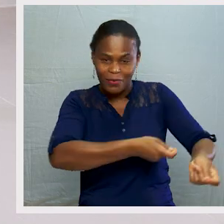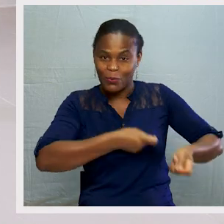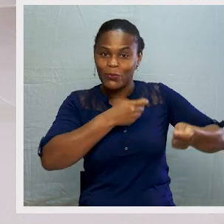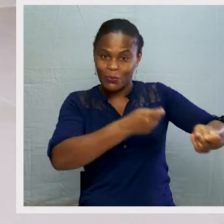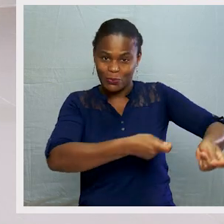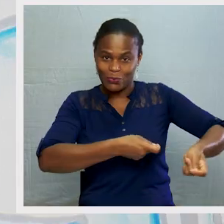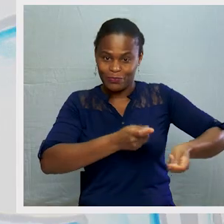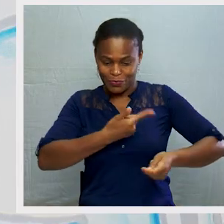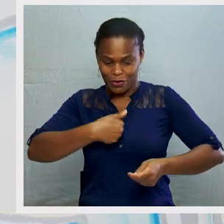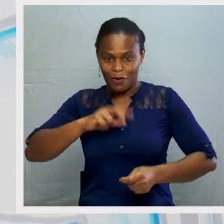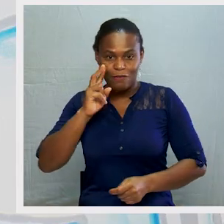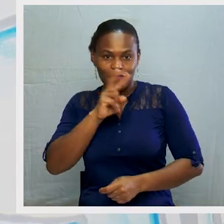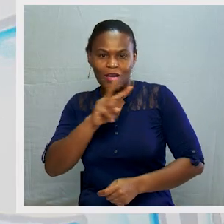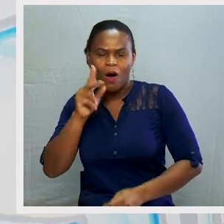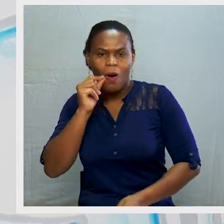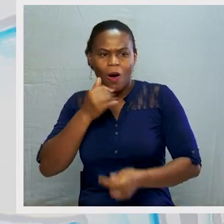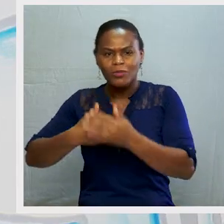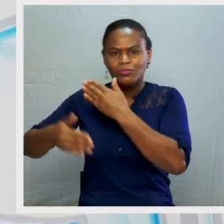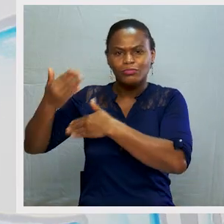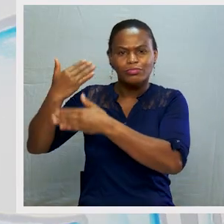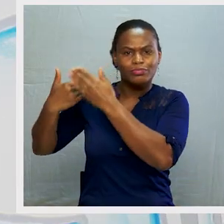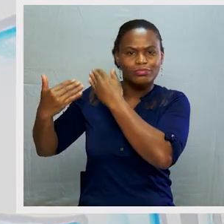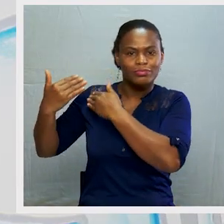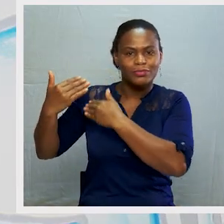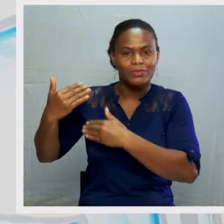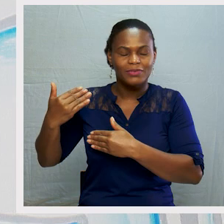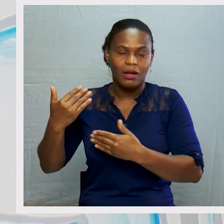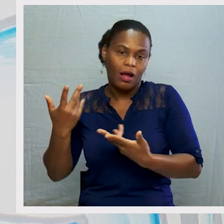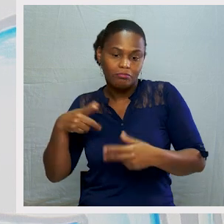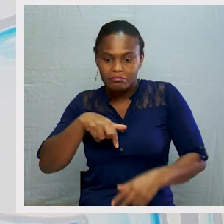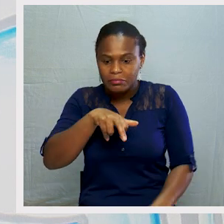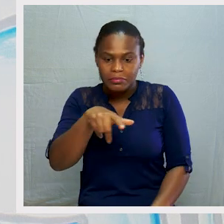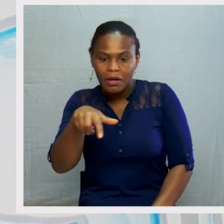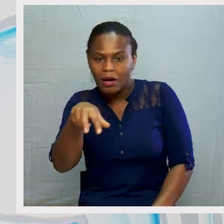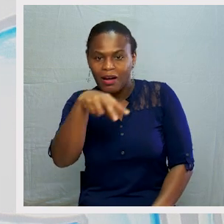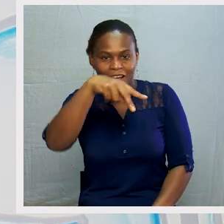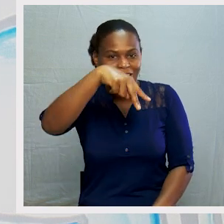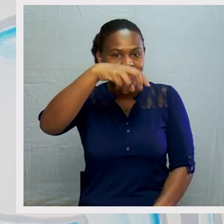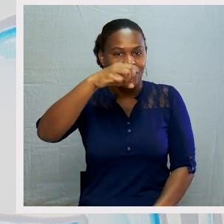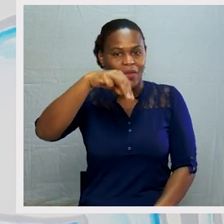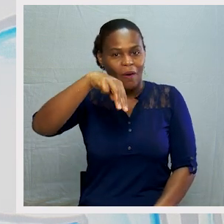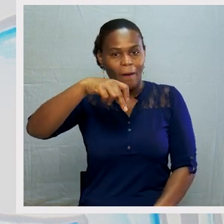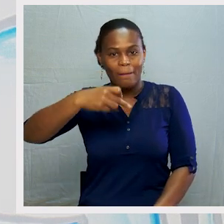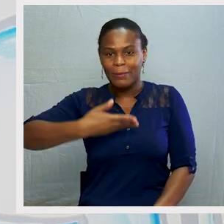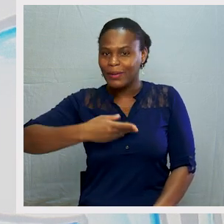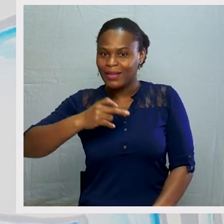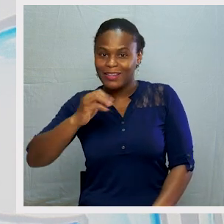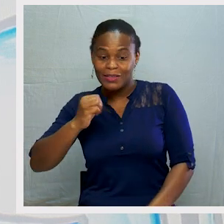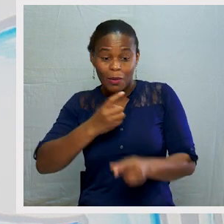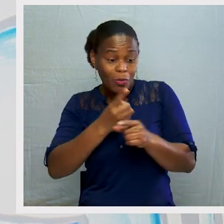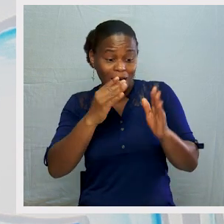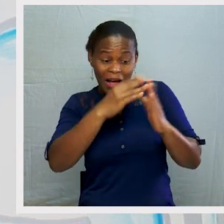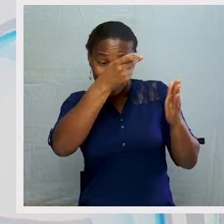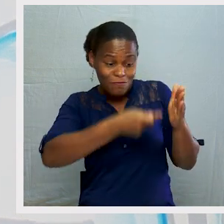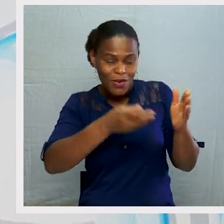agricultura. Vimos que os homens do passado eram nómadas porque não tinham morada